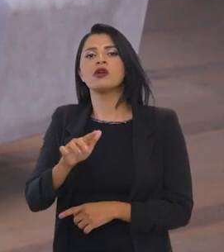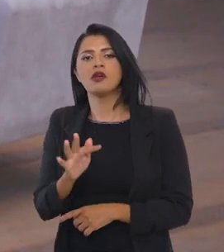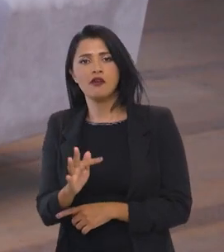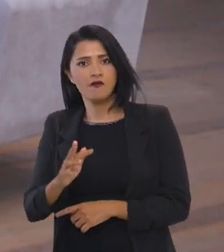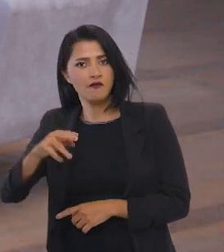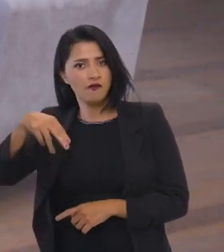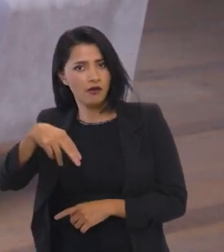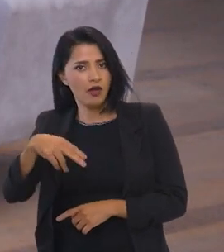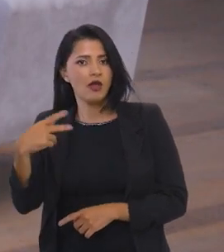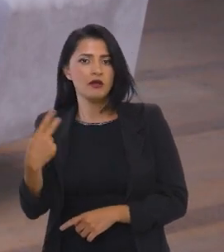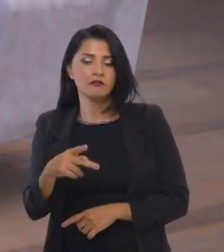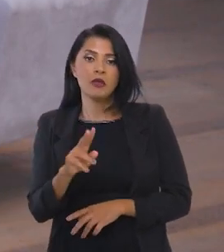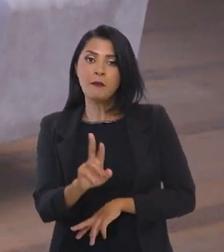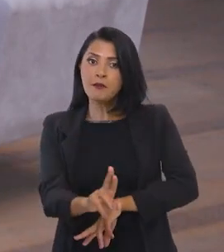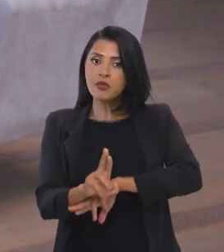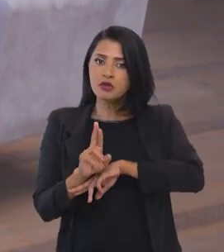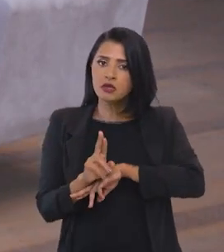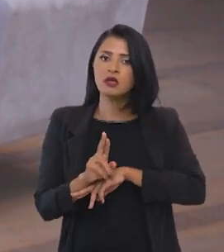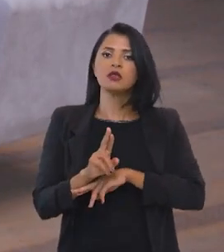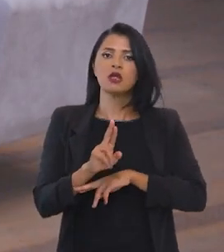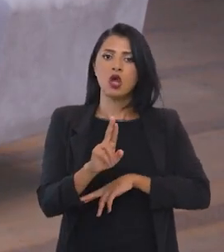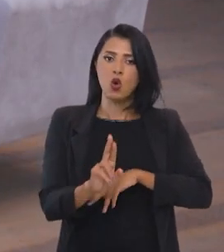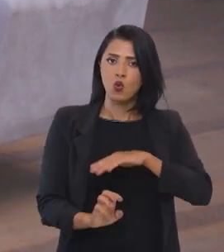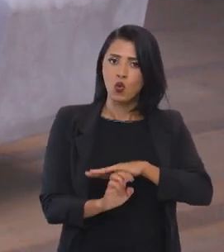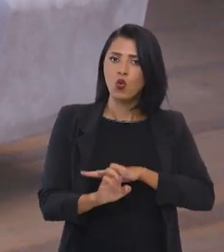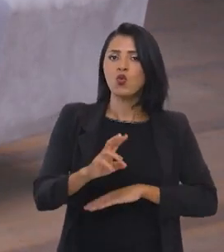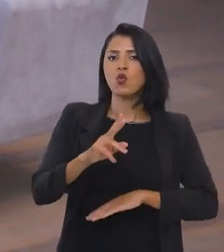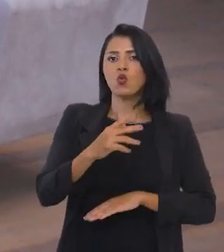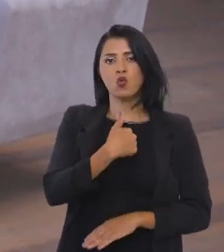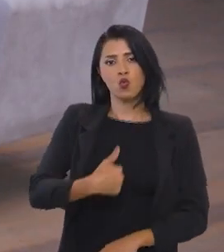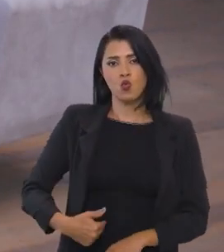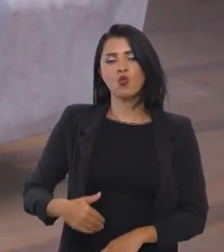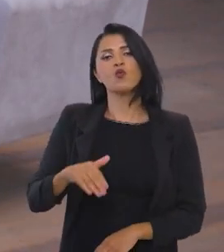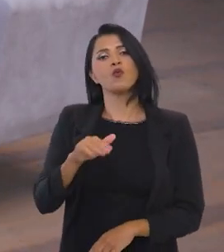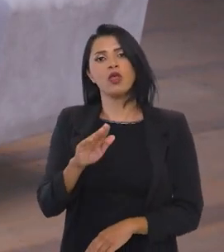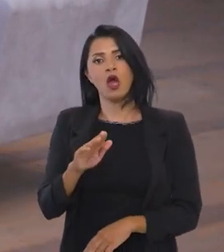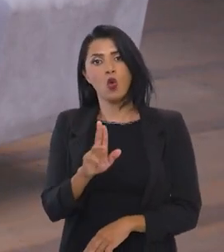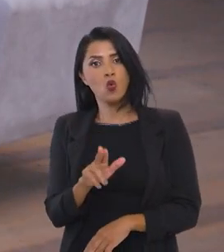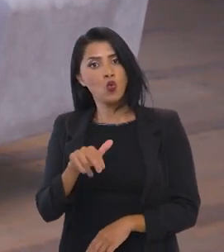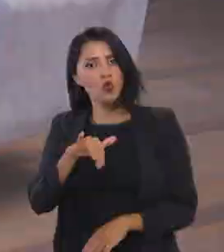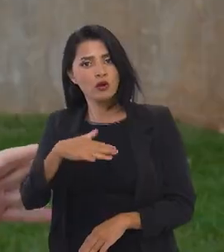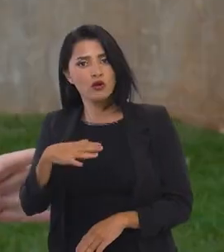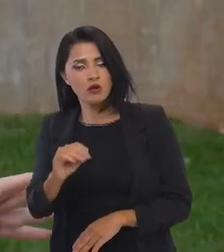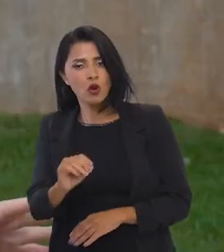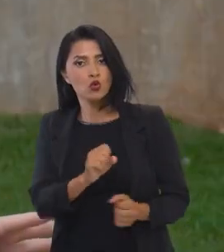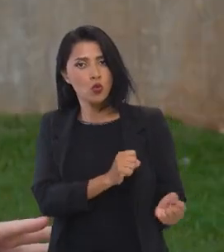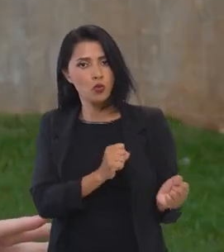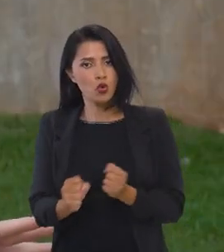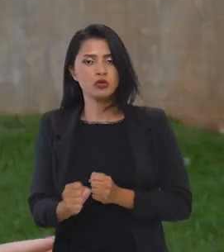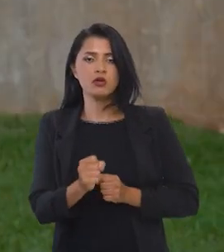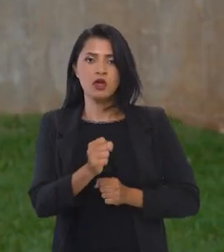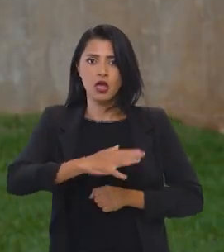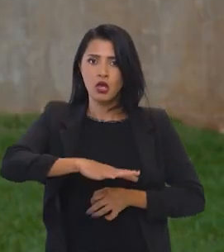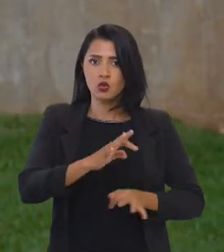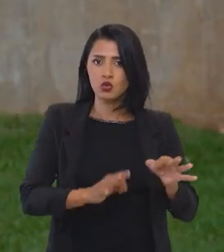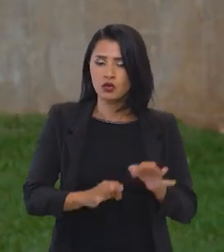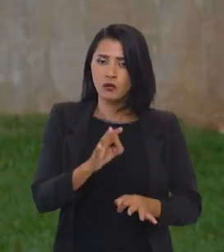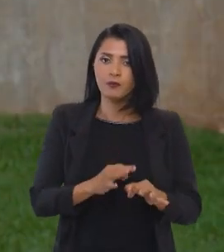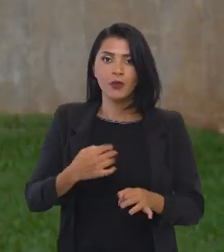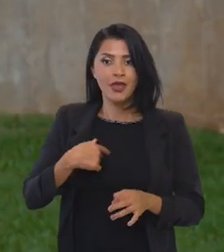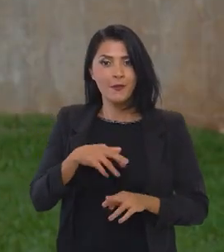Fazenda Nacional, que representa o Estado, a União nos Poder Judiciário. Então, nós representamos